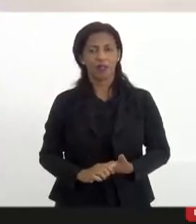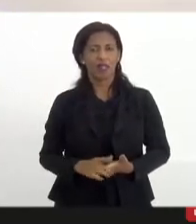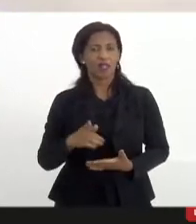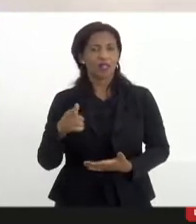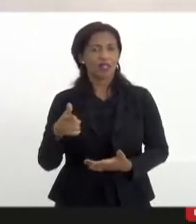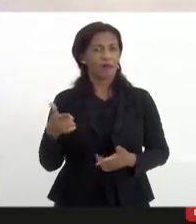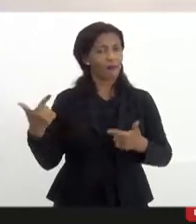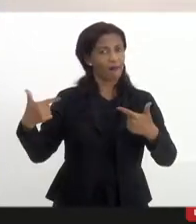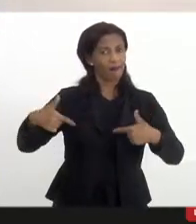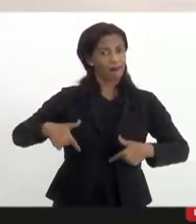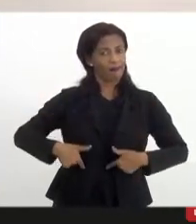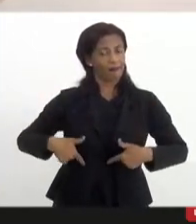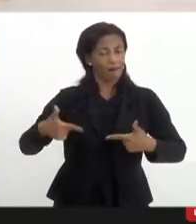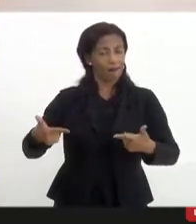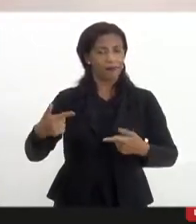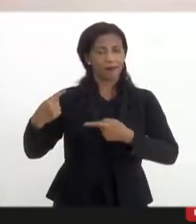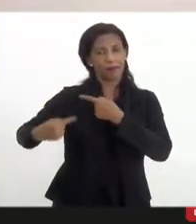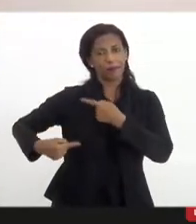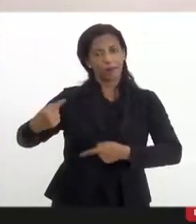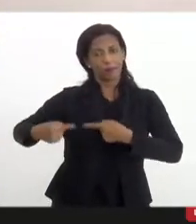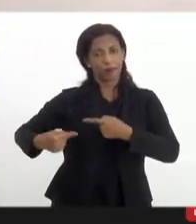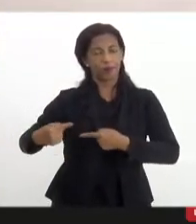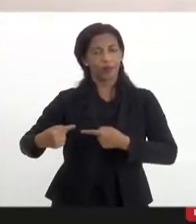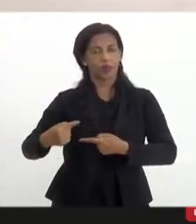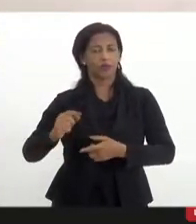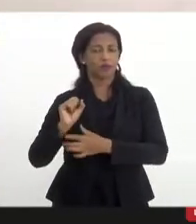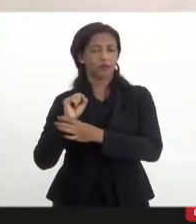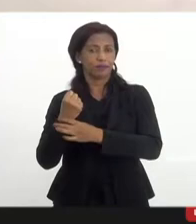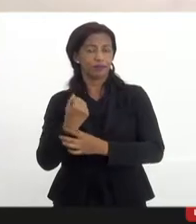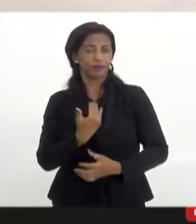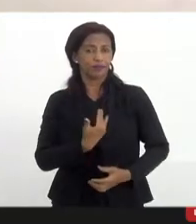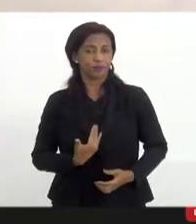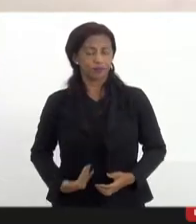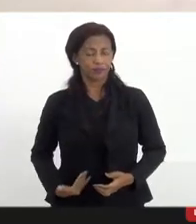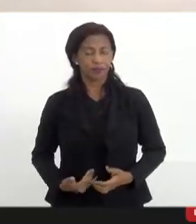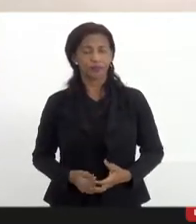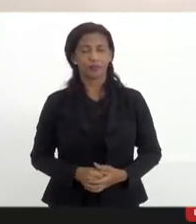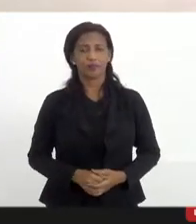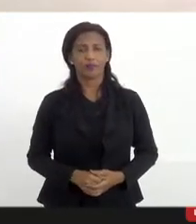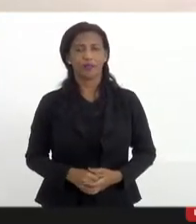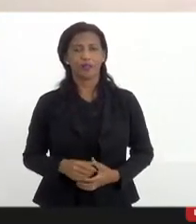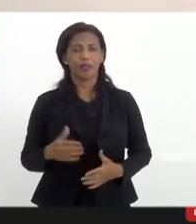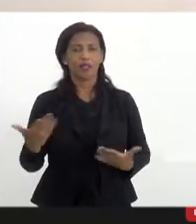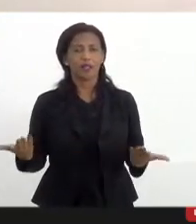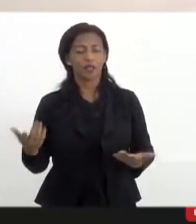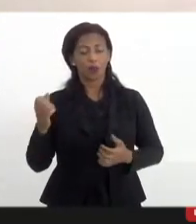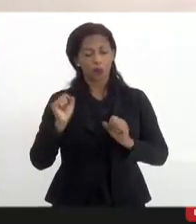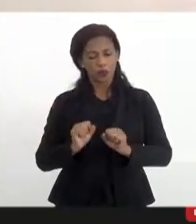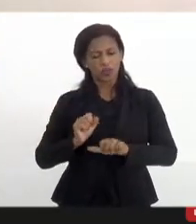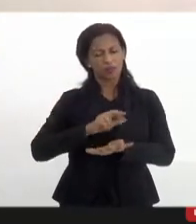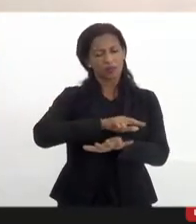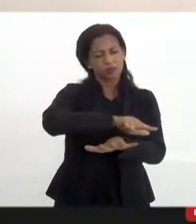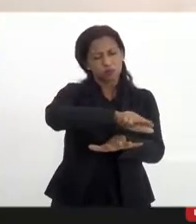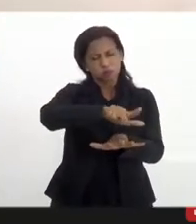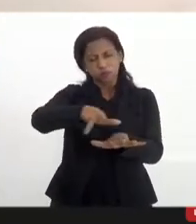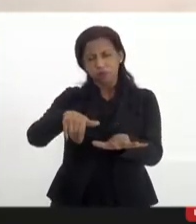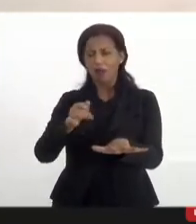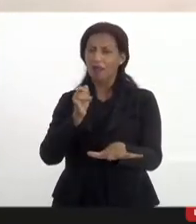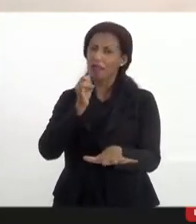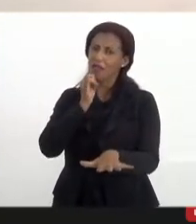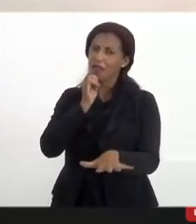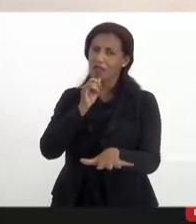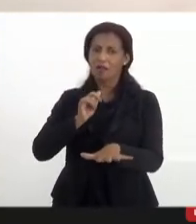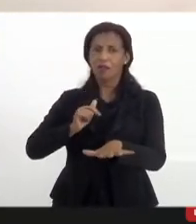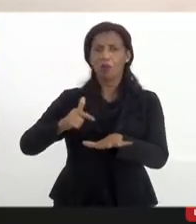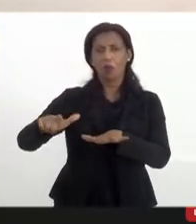armados, via a política de segurança pública. Então, aqui, poderia citar diversos exemplos de diversas